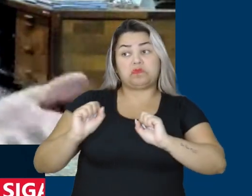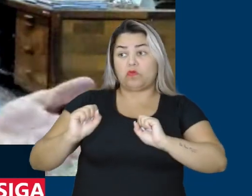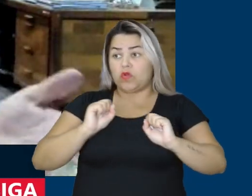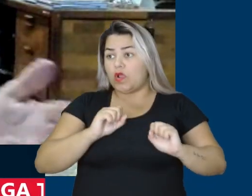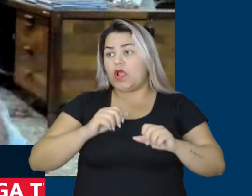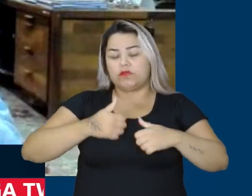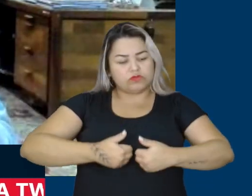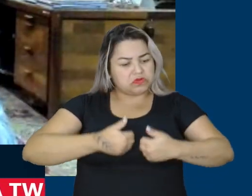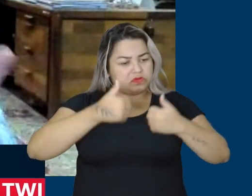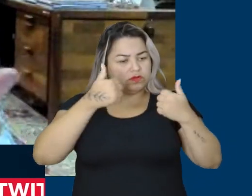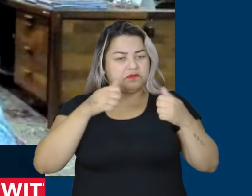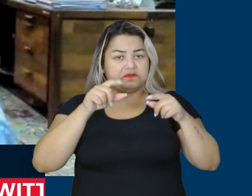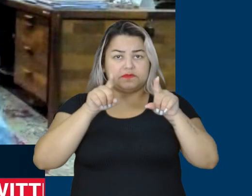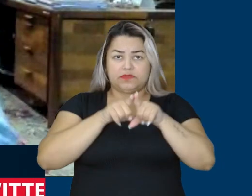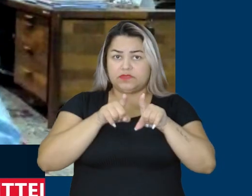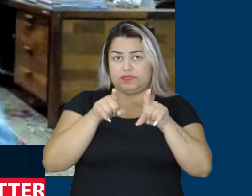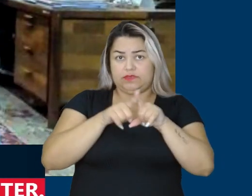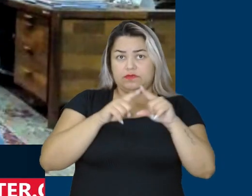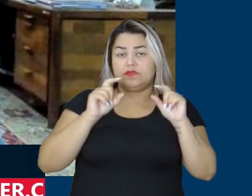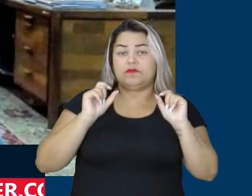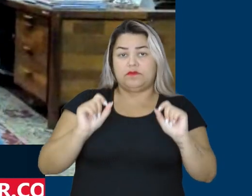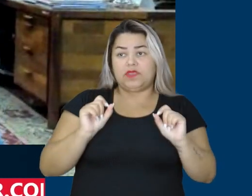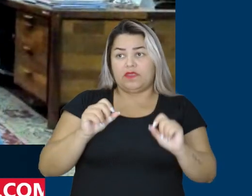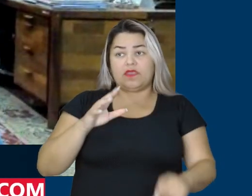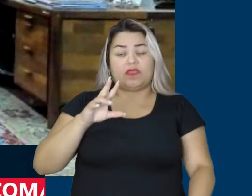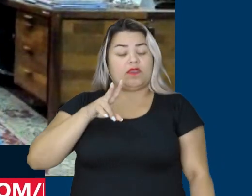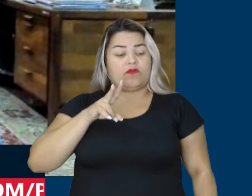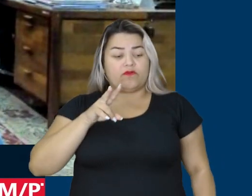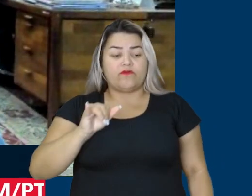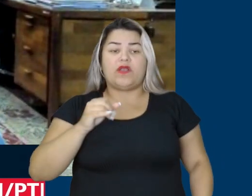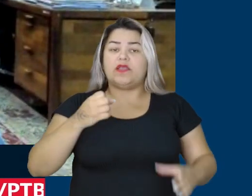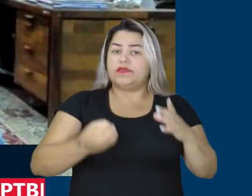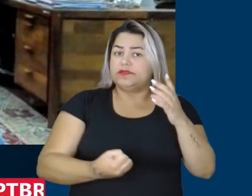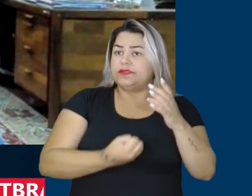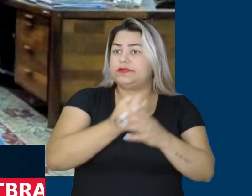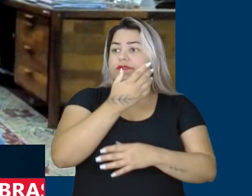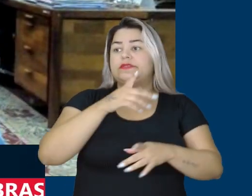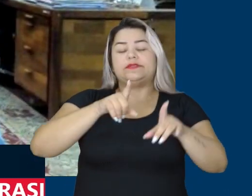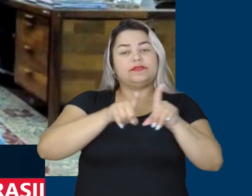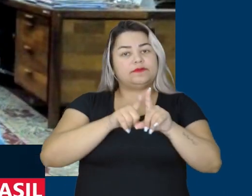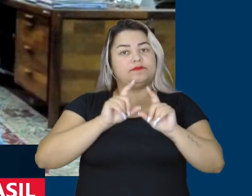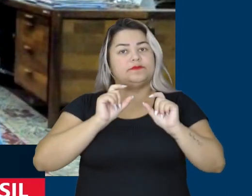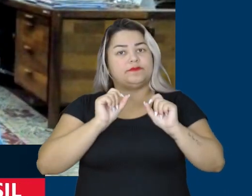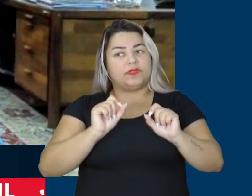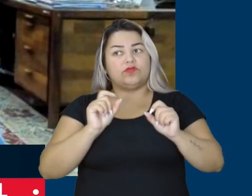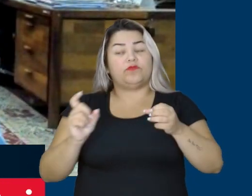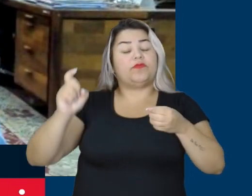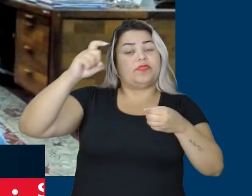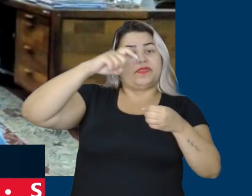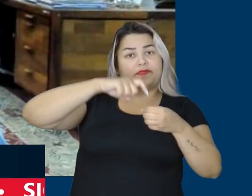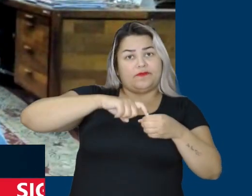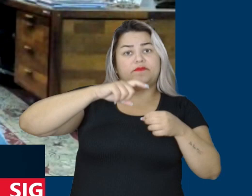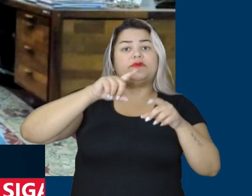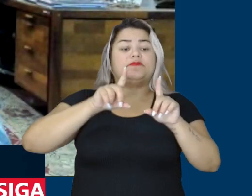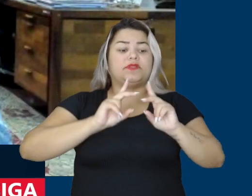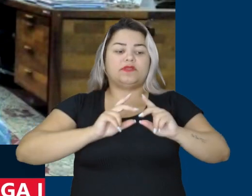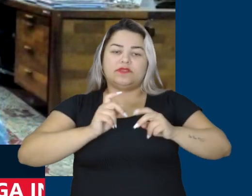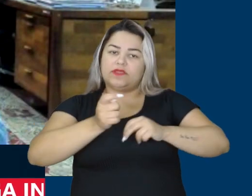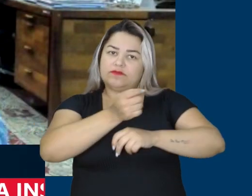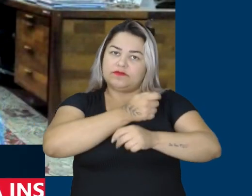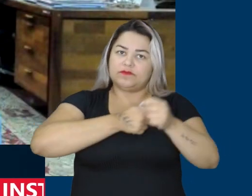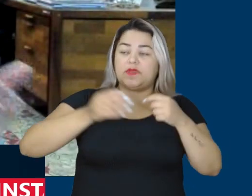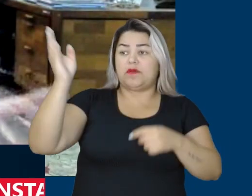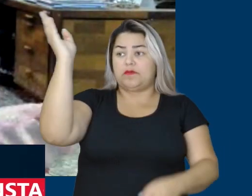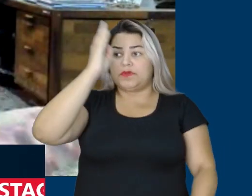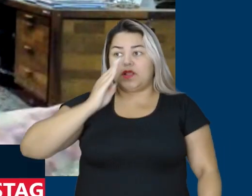as qualificações, você vai criando condições de acenar para uma retomada constante da economia brasileira e,